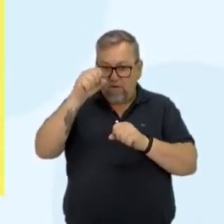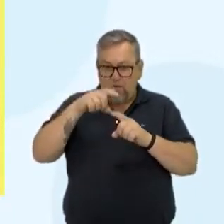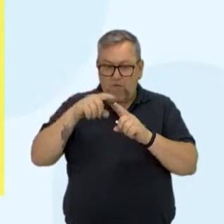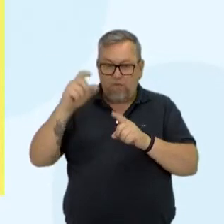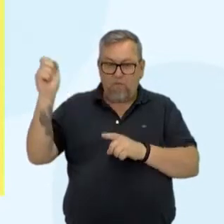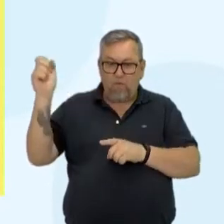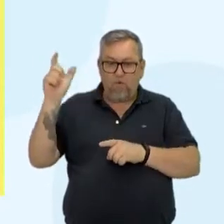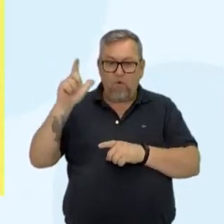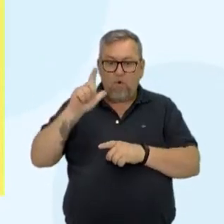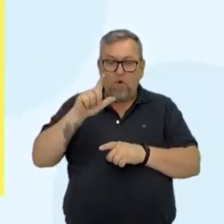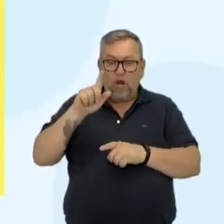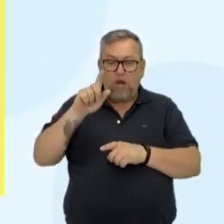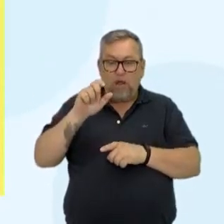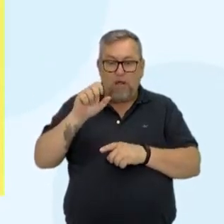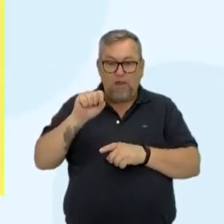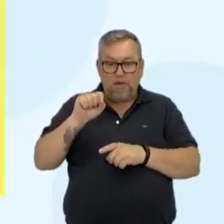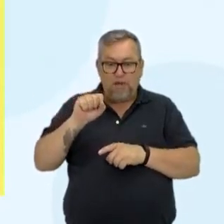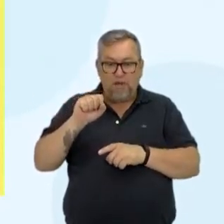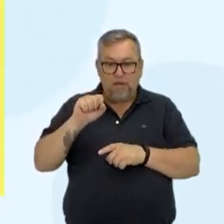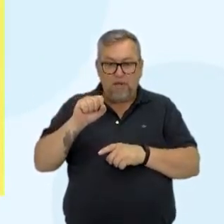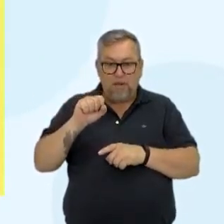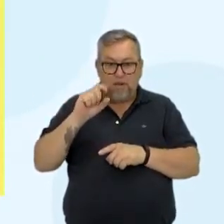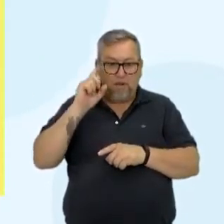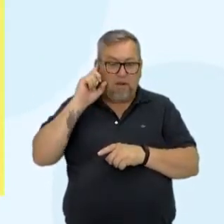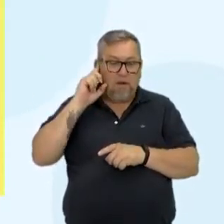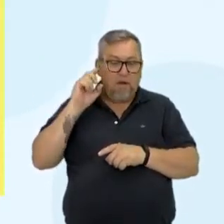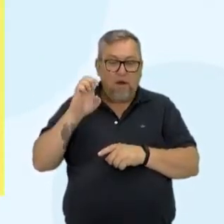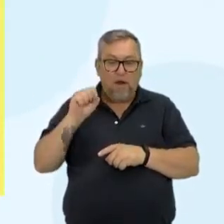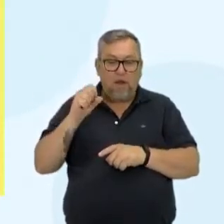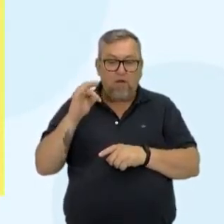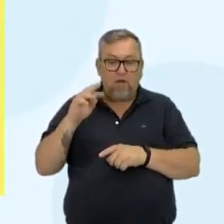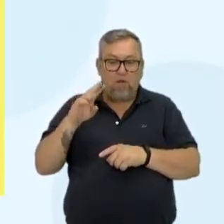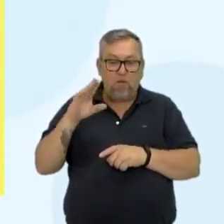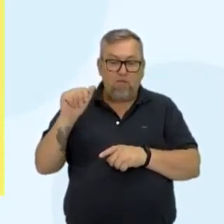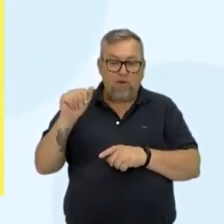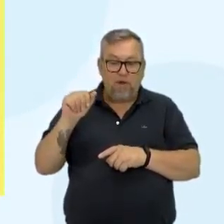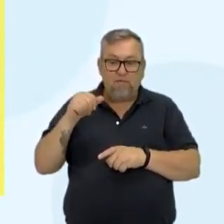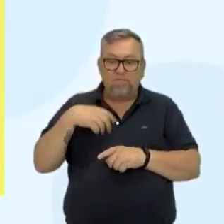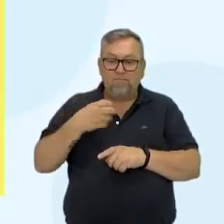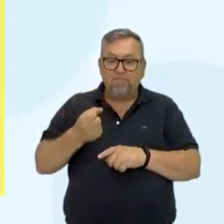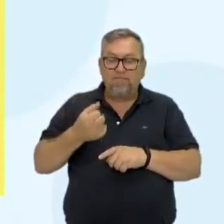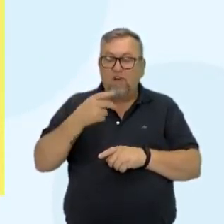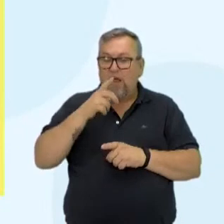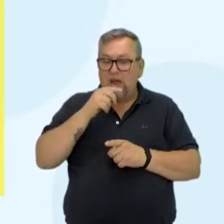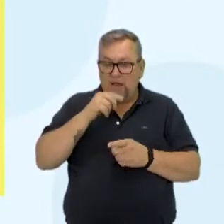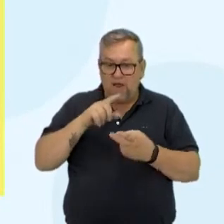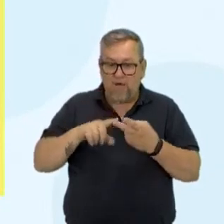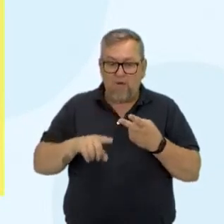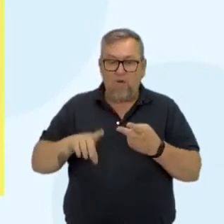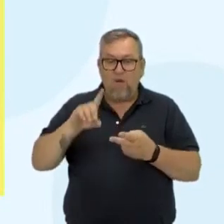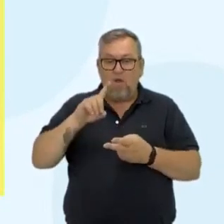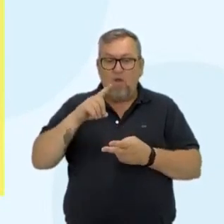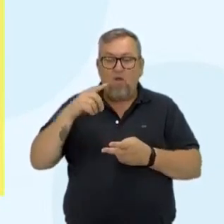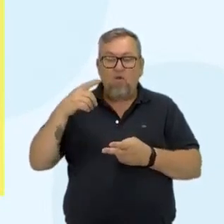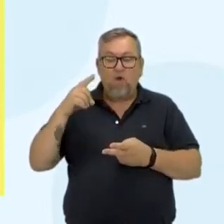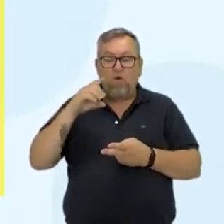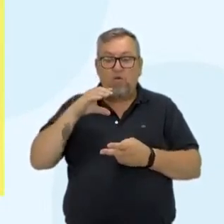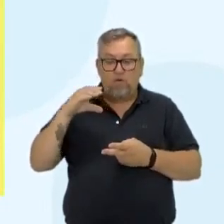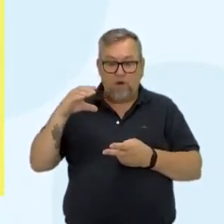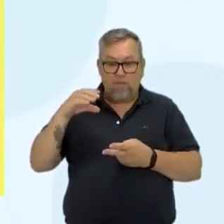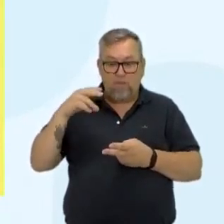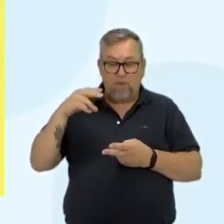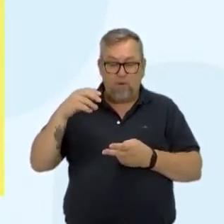emissão dos gases estufa, que eu já falei para você, vapor de água, dióxido de carbono,